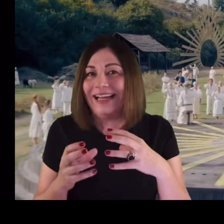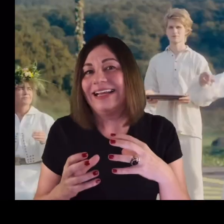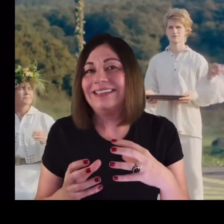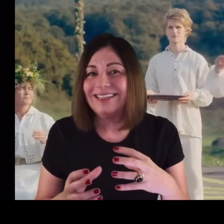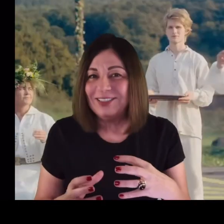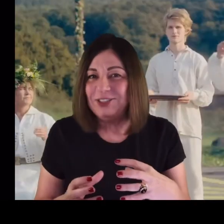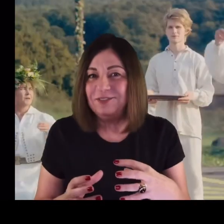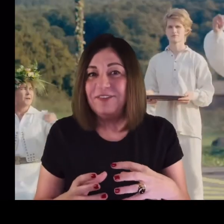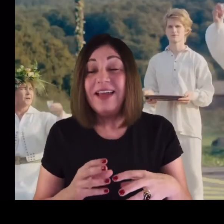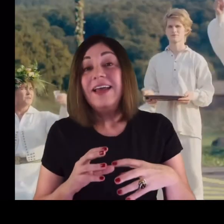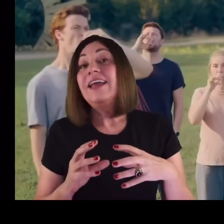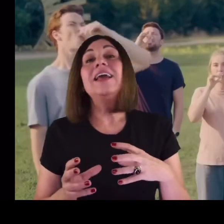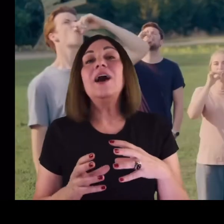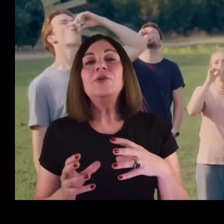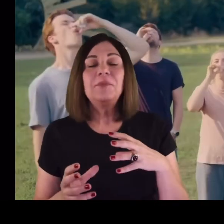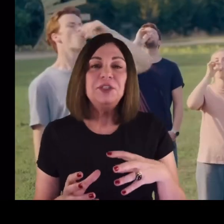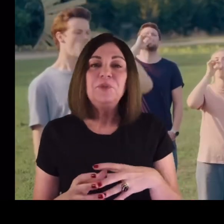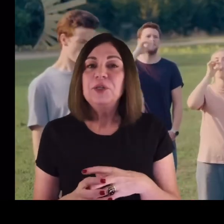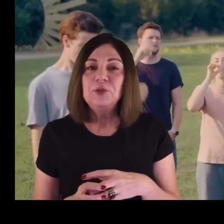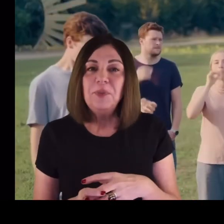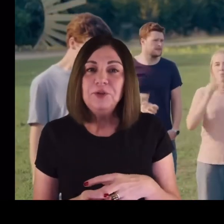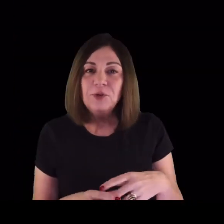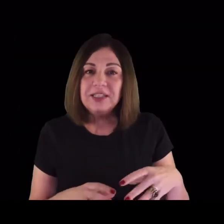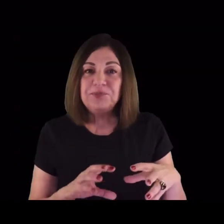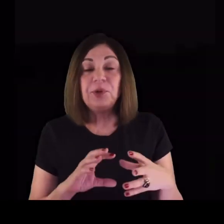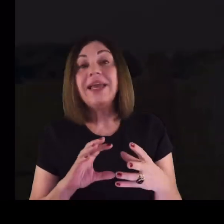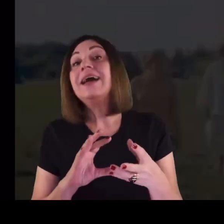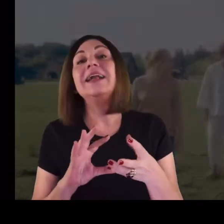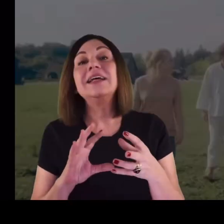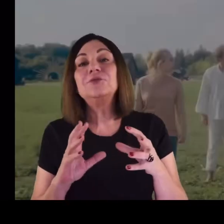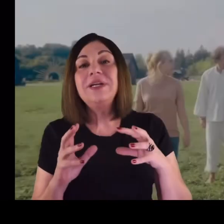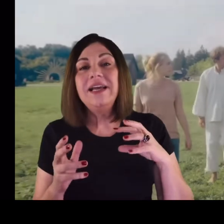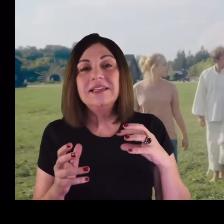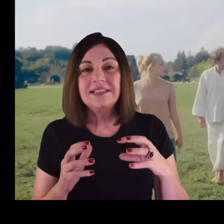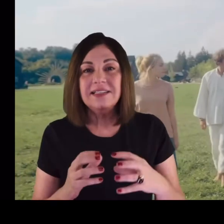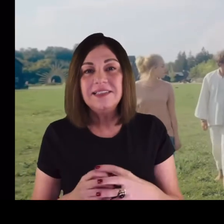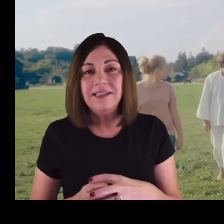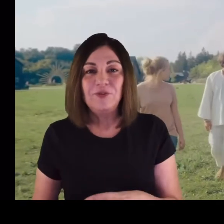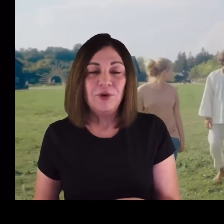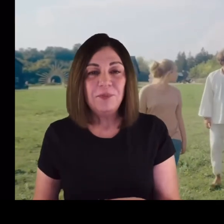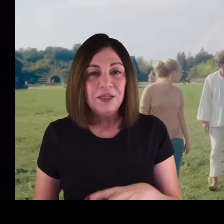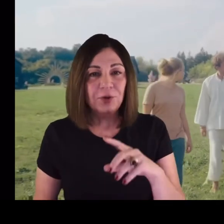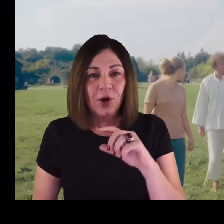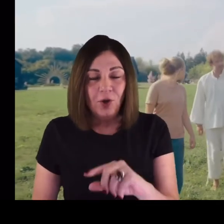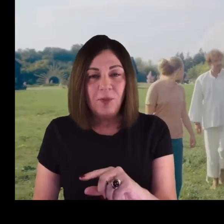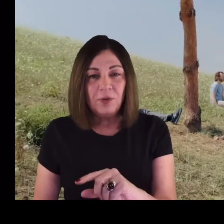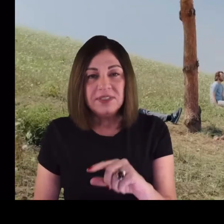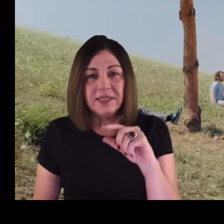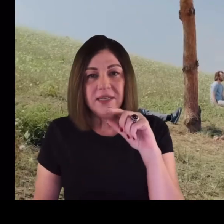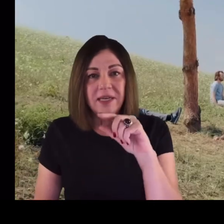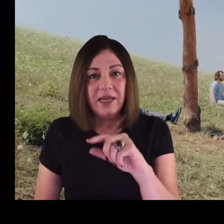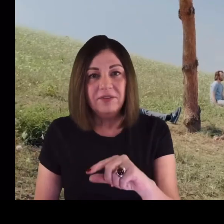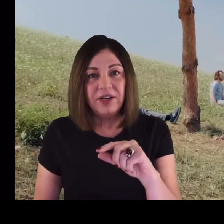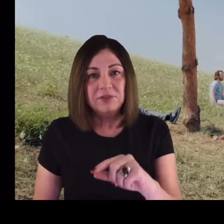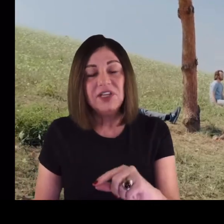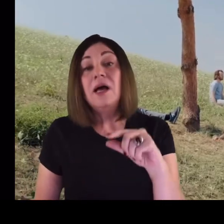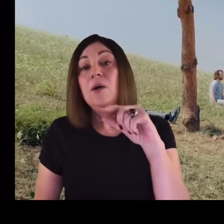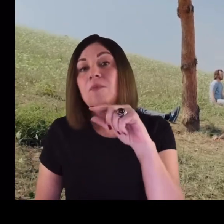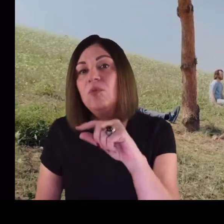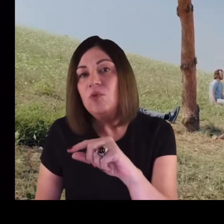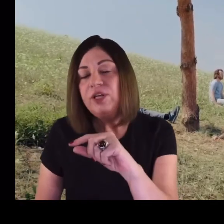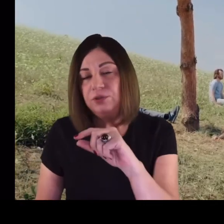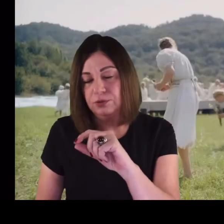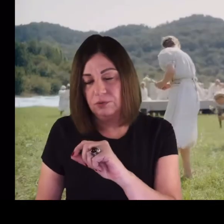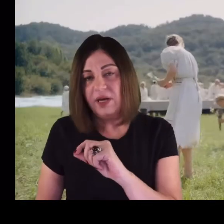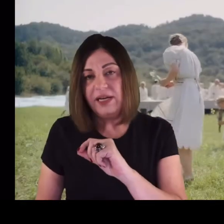lindas, de ver, altamente perturbadoras, porque é a natureza se deformando. Uma coisa que ele vai usar